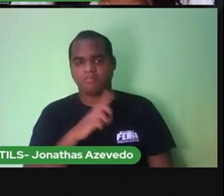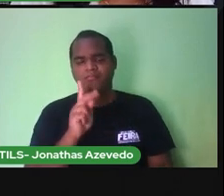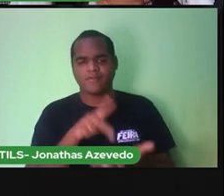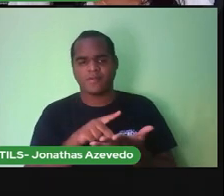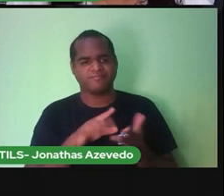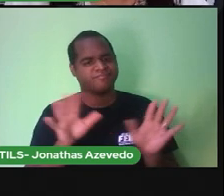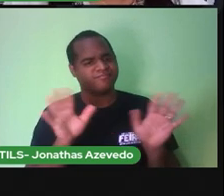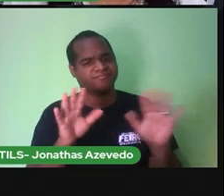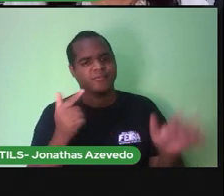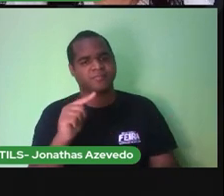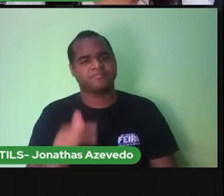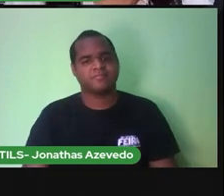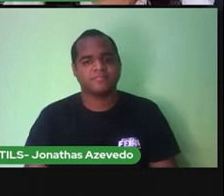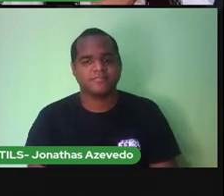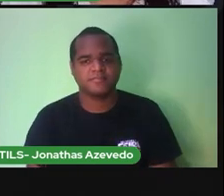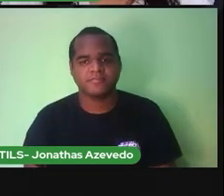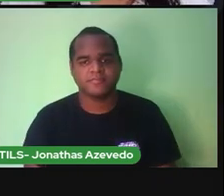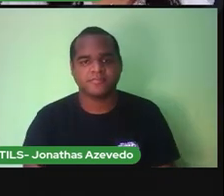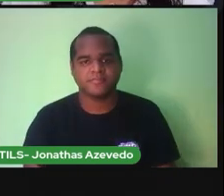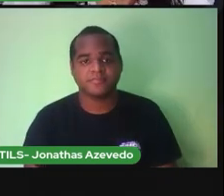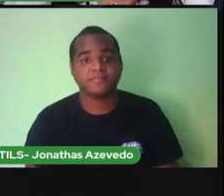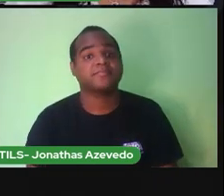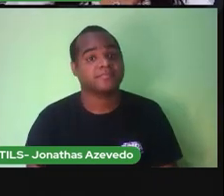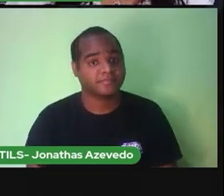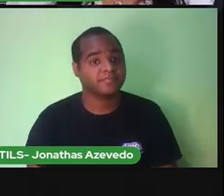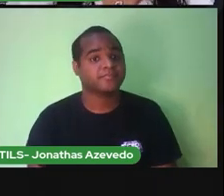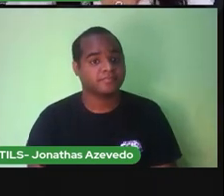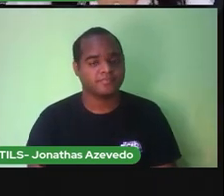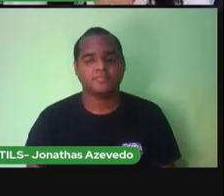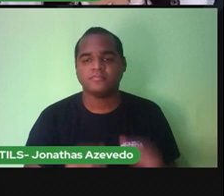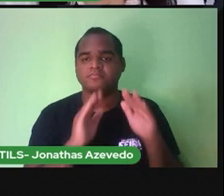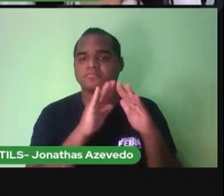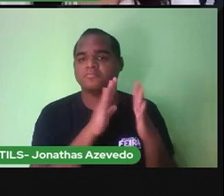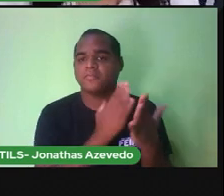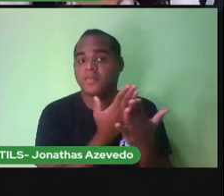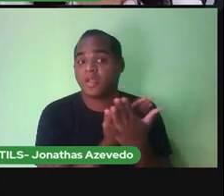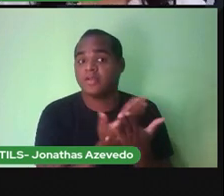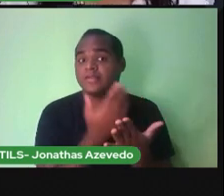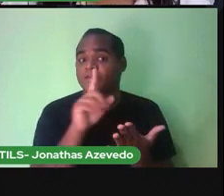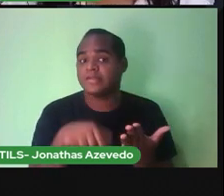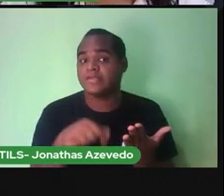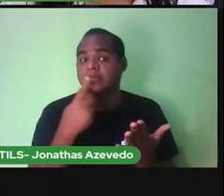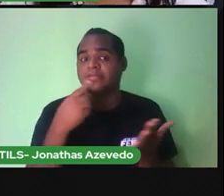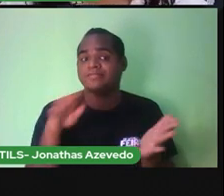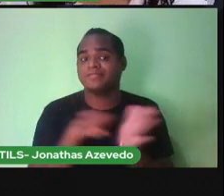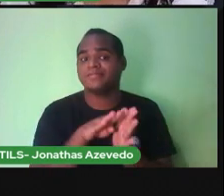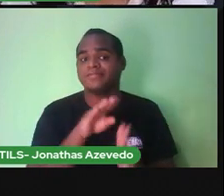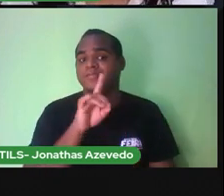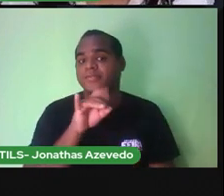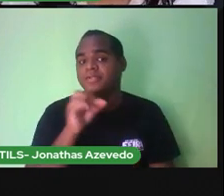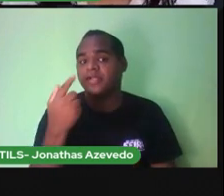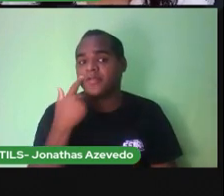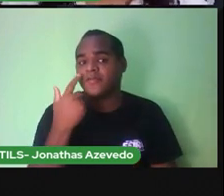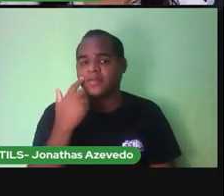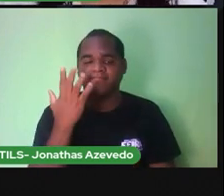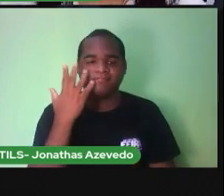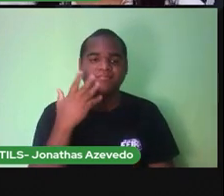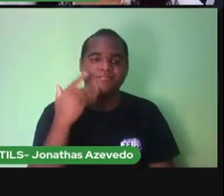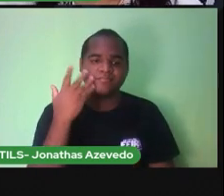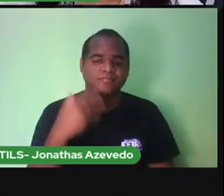bem? Tá bem? E na escola Chegou o dia De medir As crianças